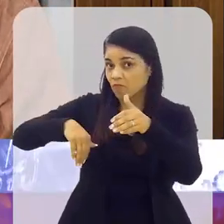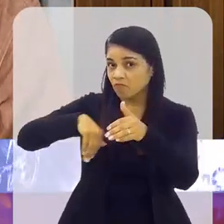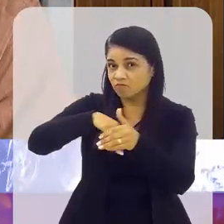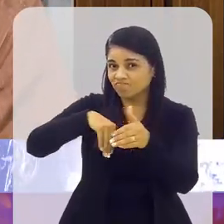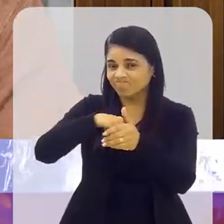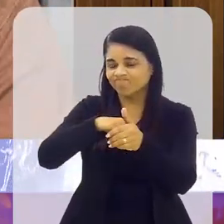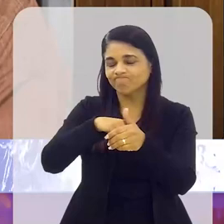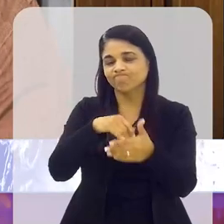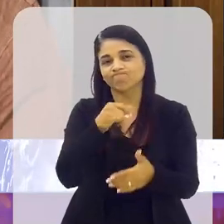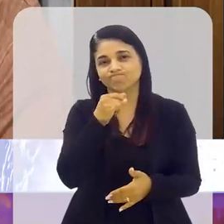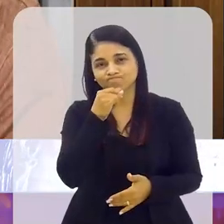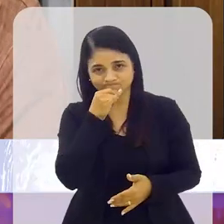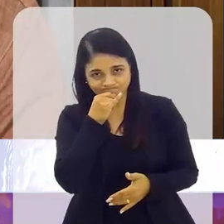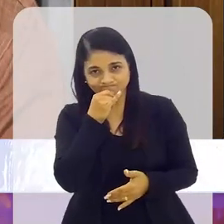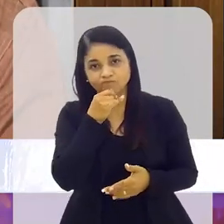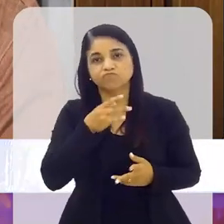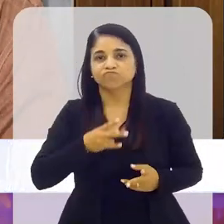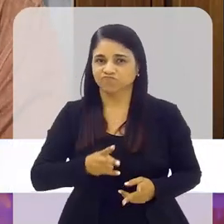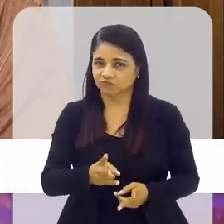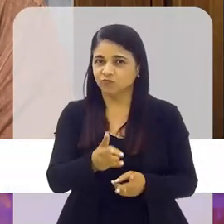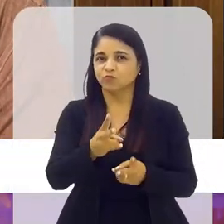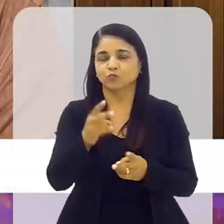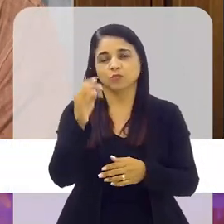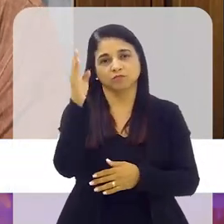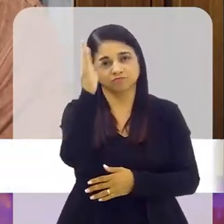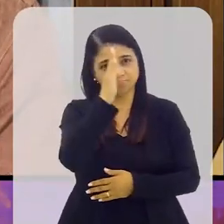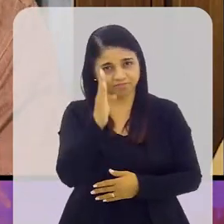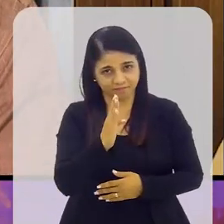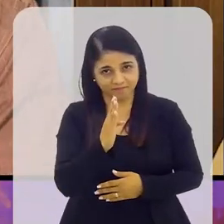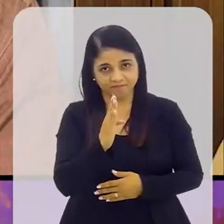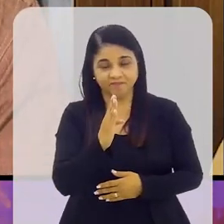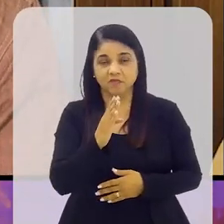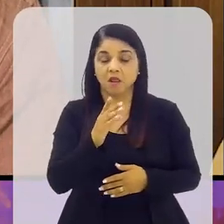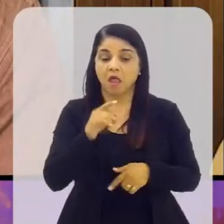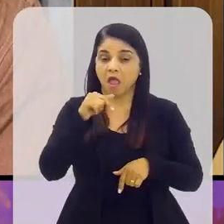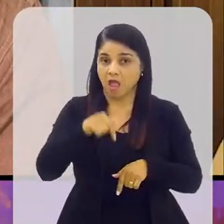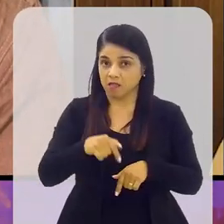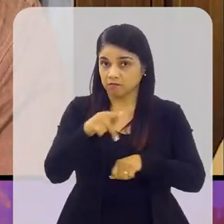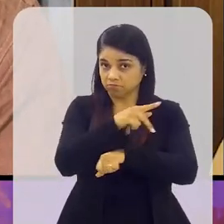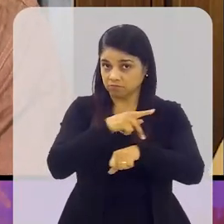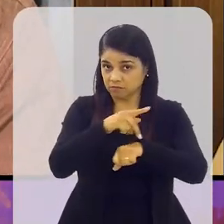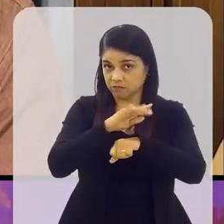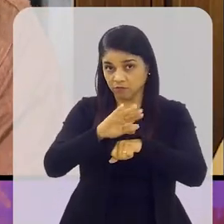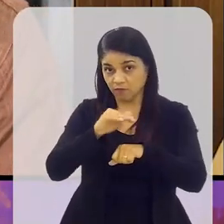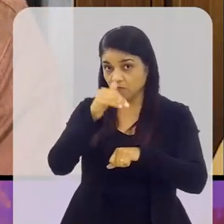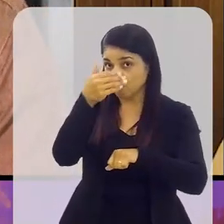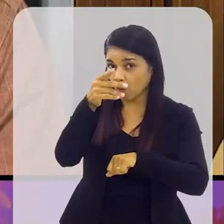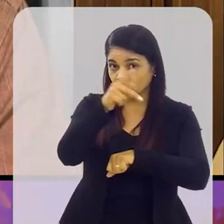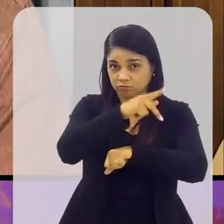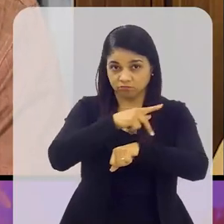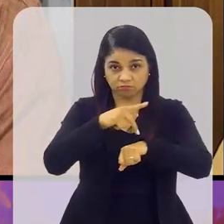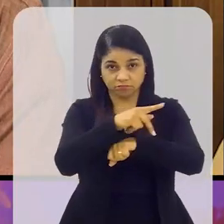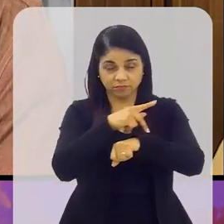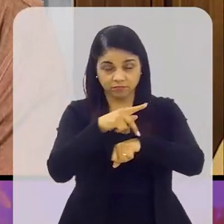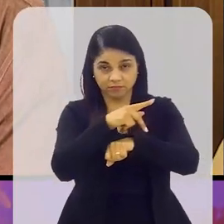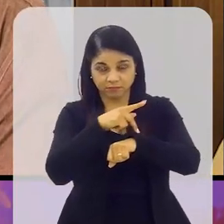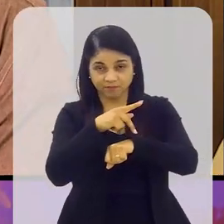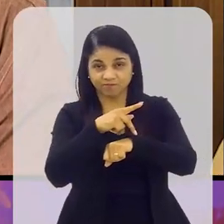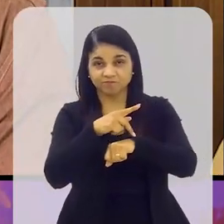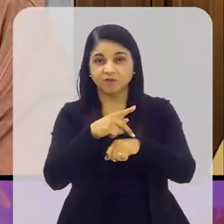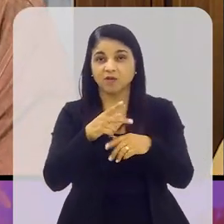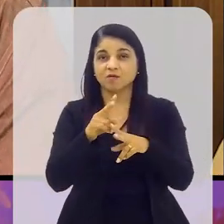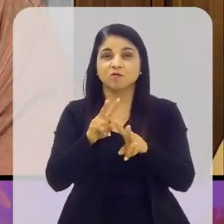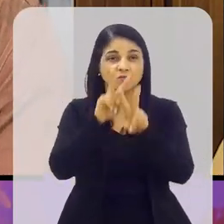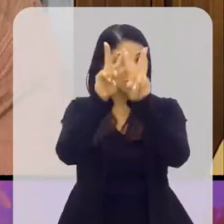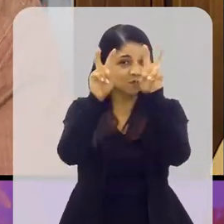isso infelizmente ainda continua em nosso país. Não só aqui, mas também no exterior. Mas propriamente dito, nós vamos tratar